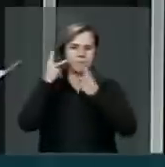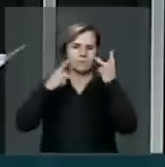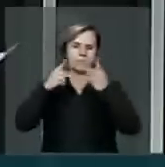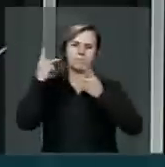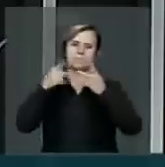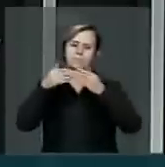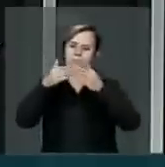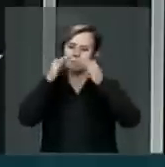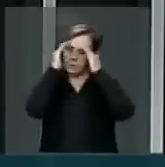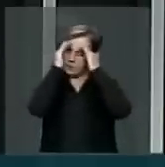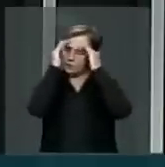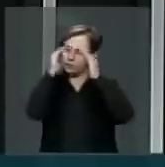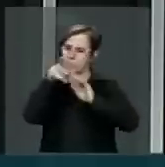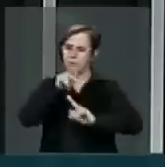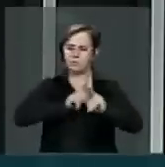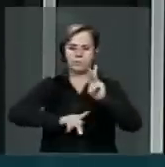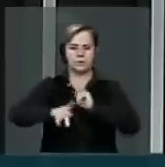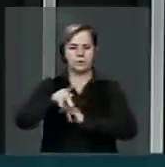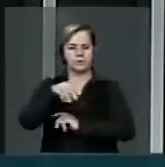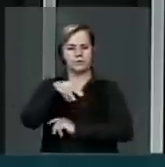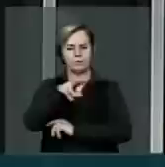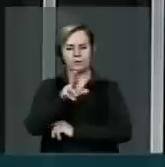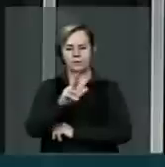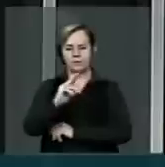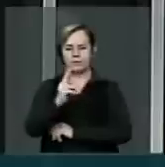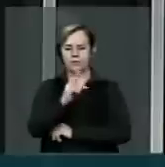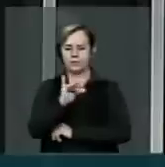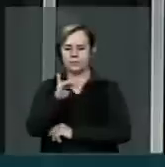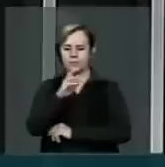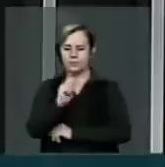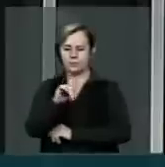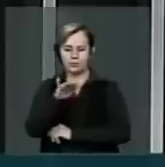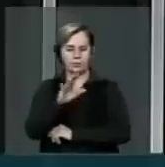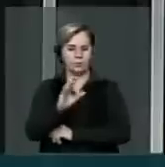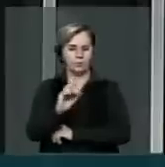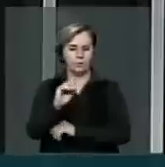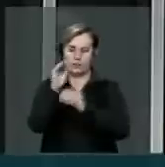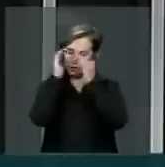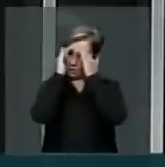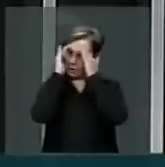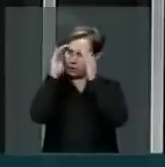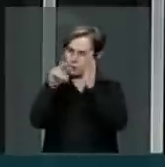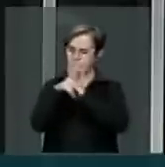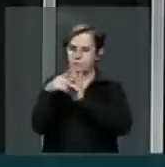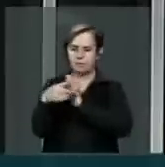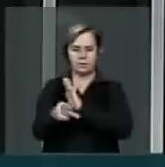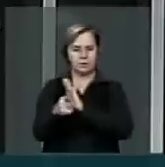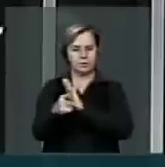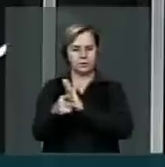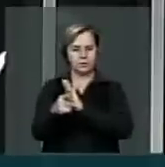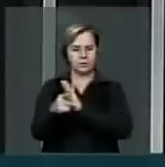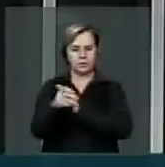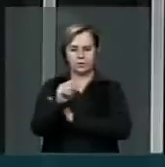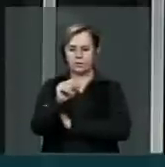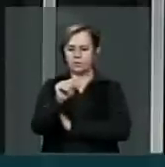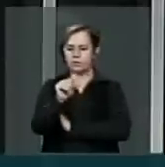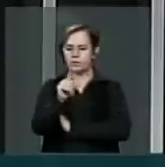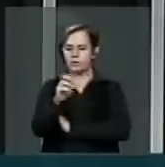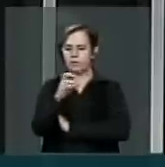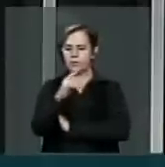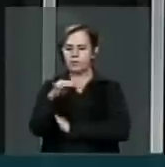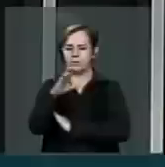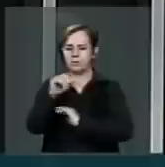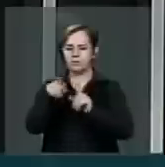respeito ao povo muçulmano desrespeito a comunidade islâmica desrespeito ao sagrado e desrespeito ao